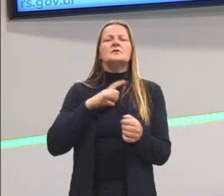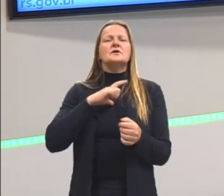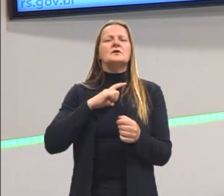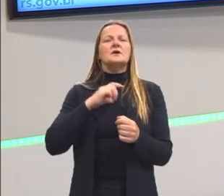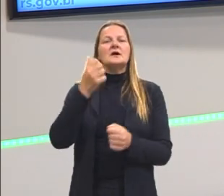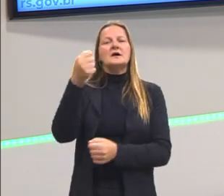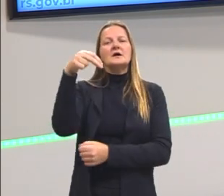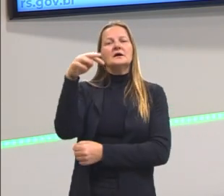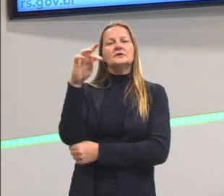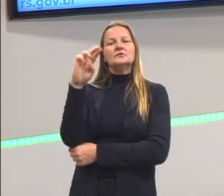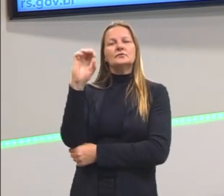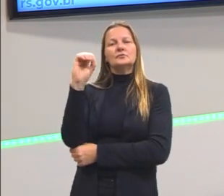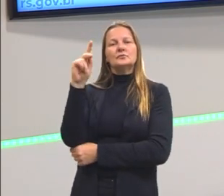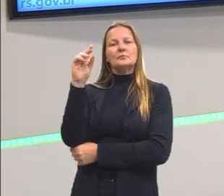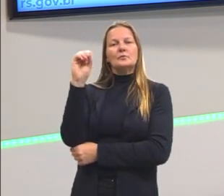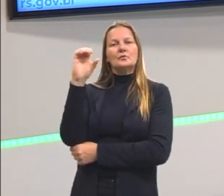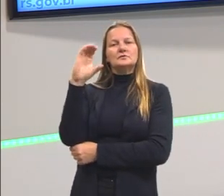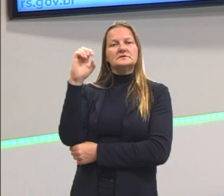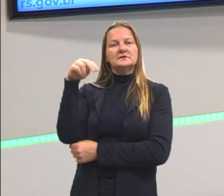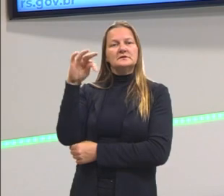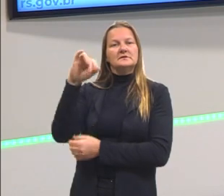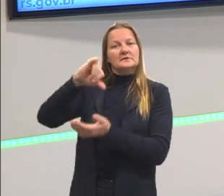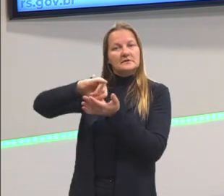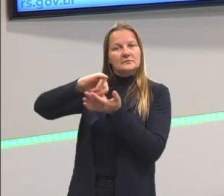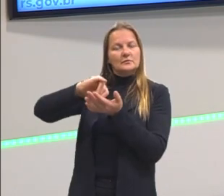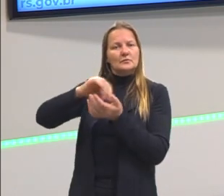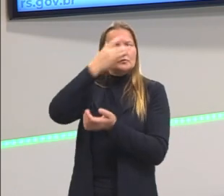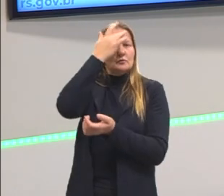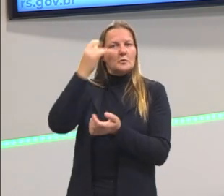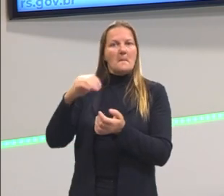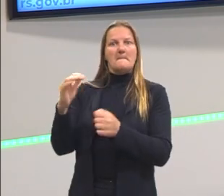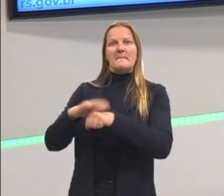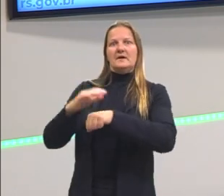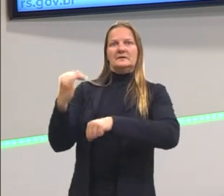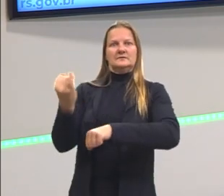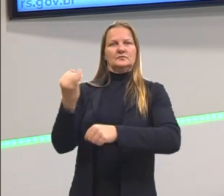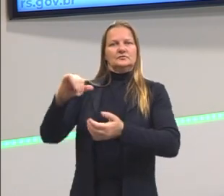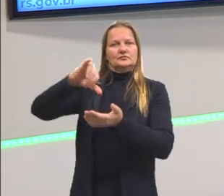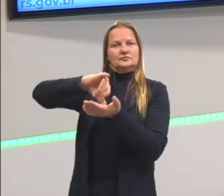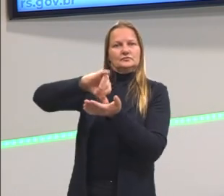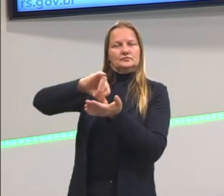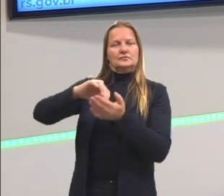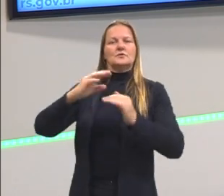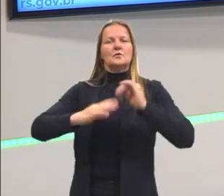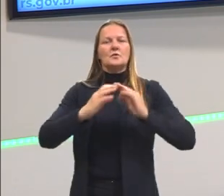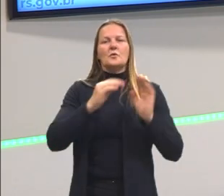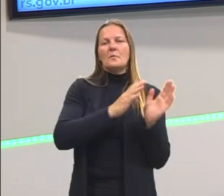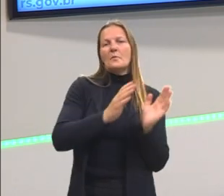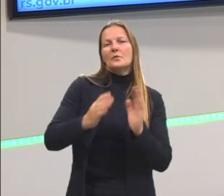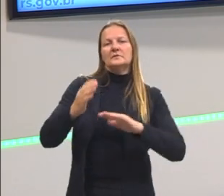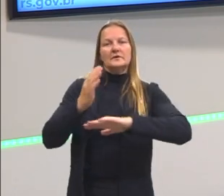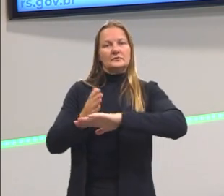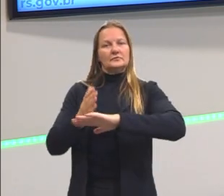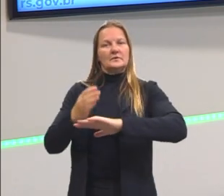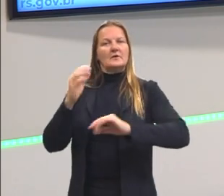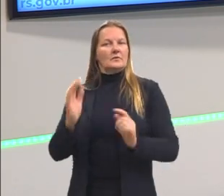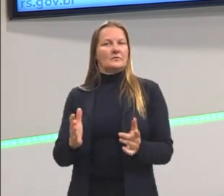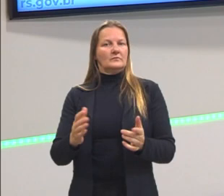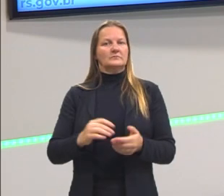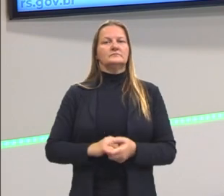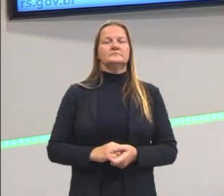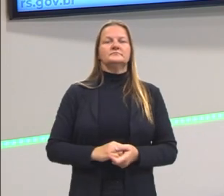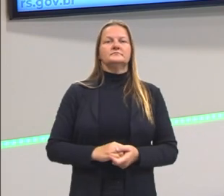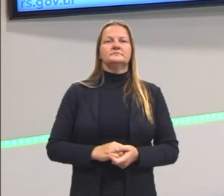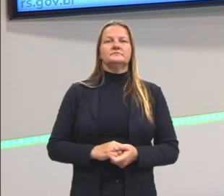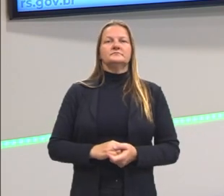ser humano passam a ser o ator de suas decisões, é o que nós vamos estudar nesse período moderno que a gente vai ver